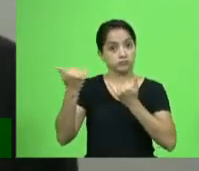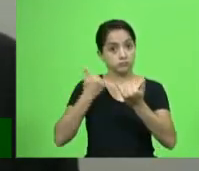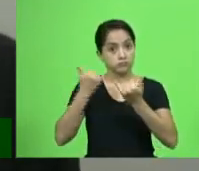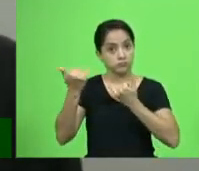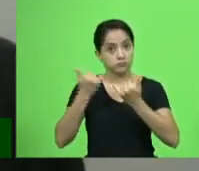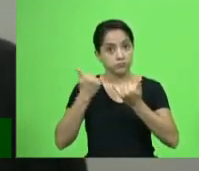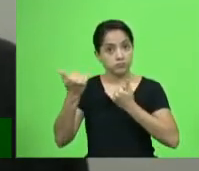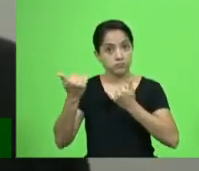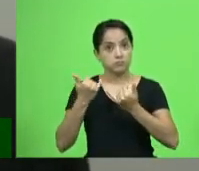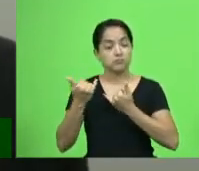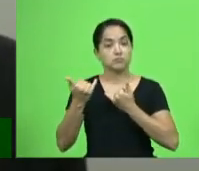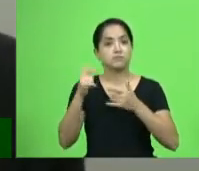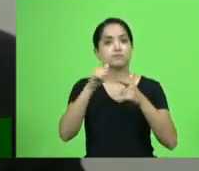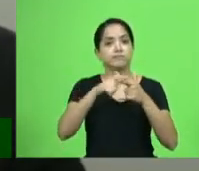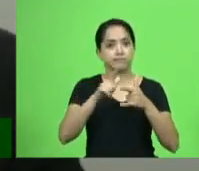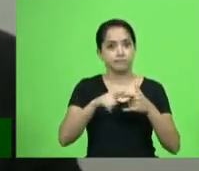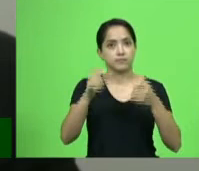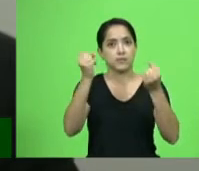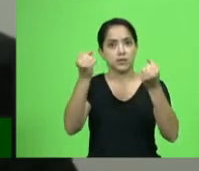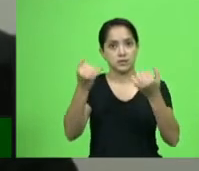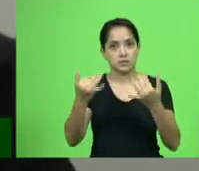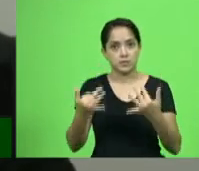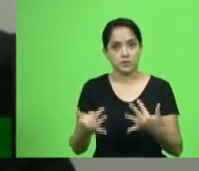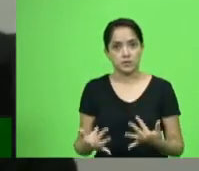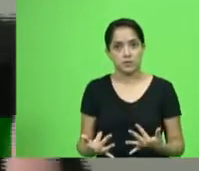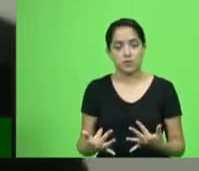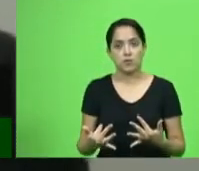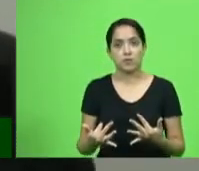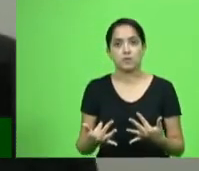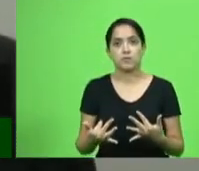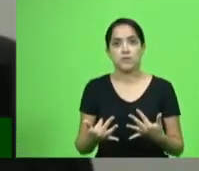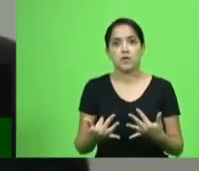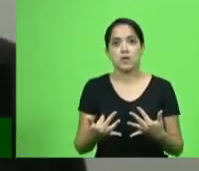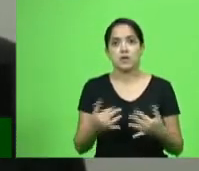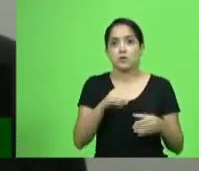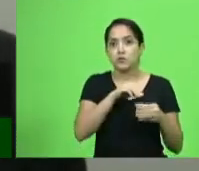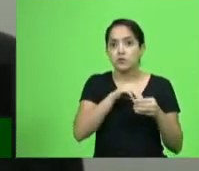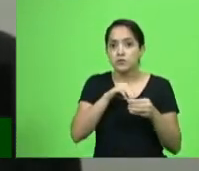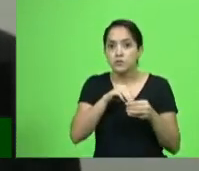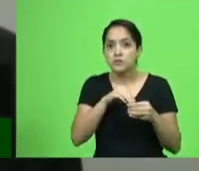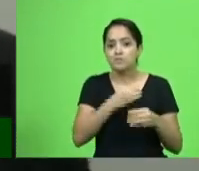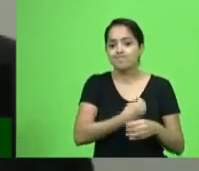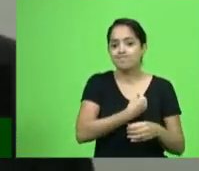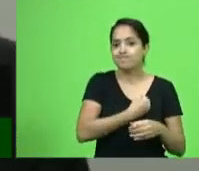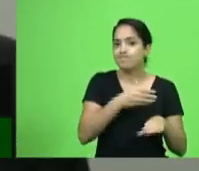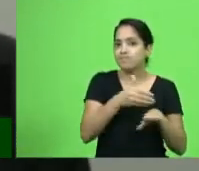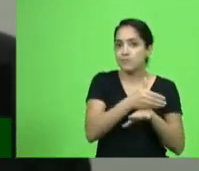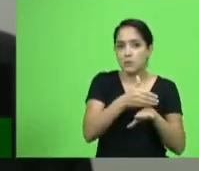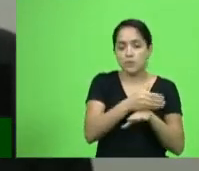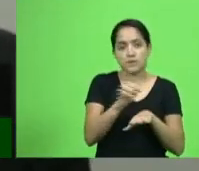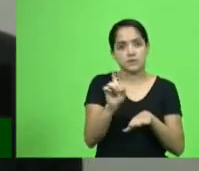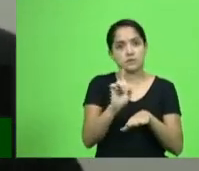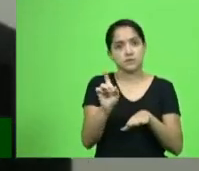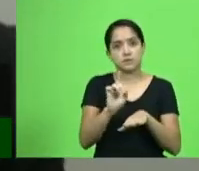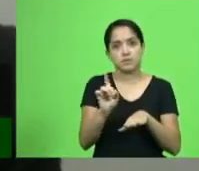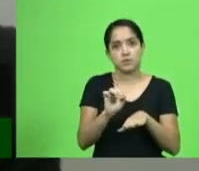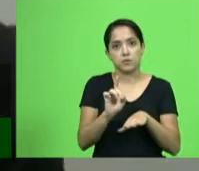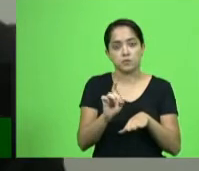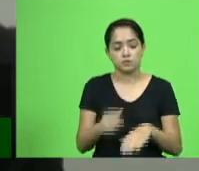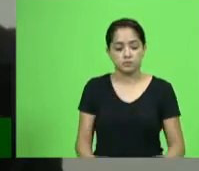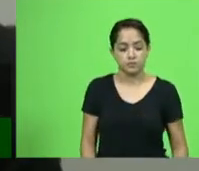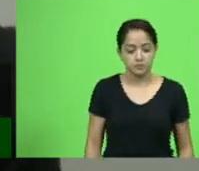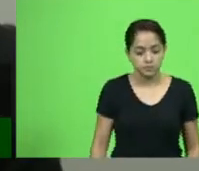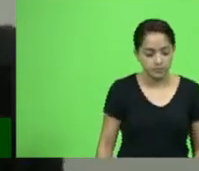problemático, no qual os municípios não se fazem presentes como deveriam fazer. E quando